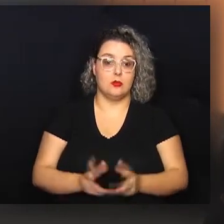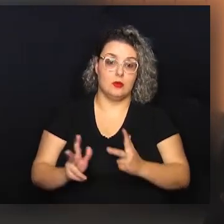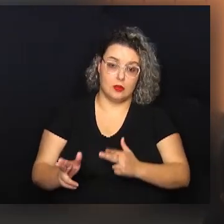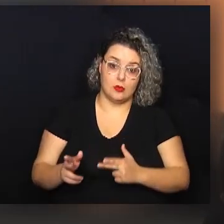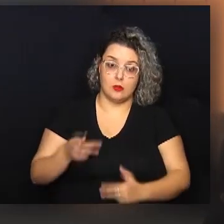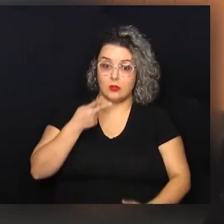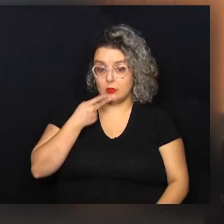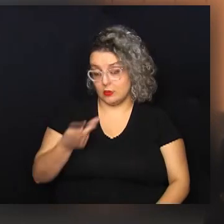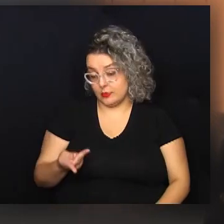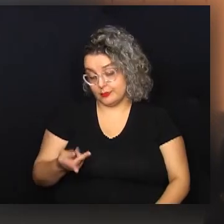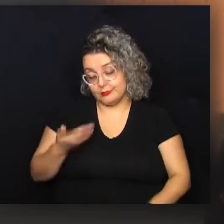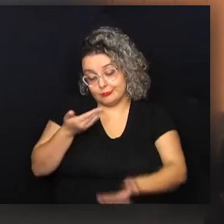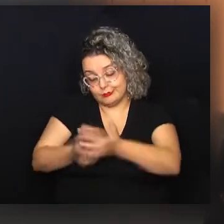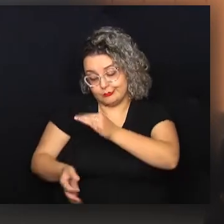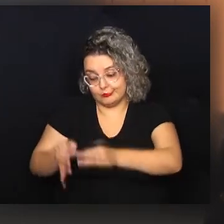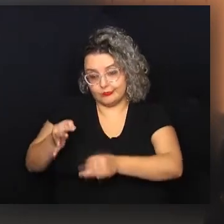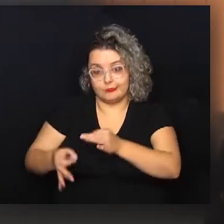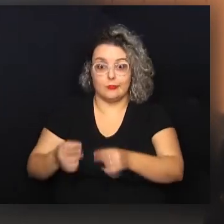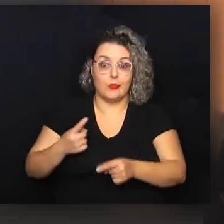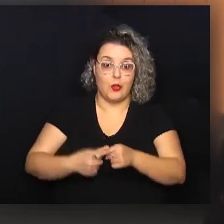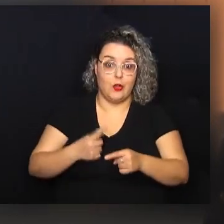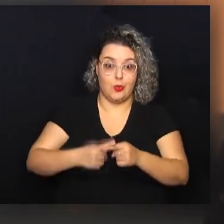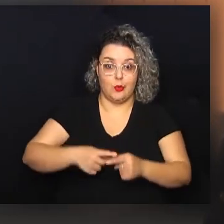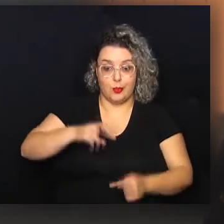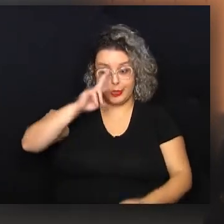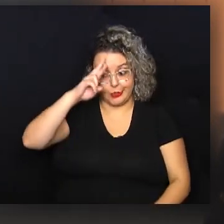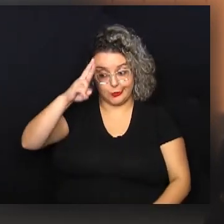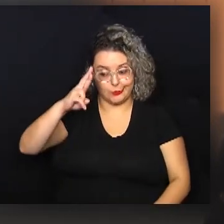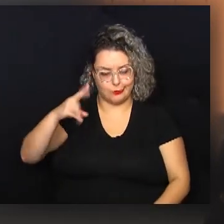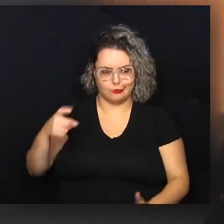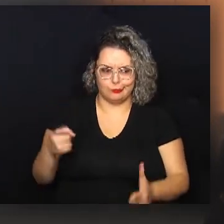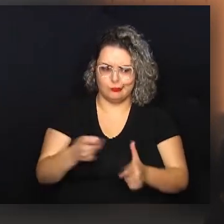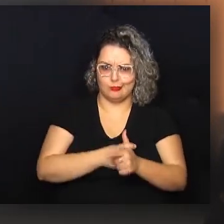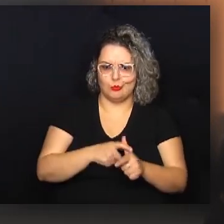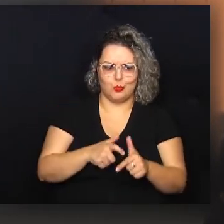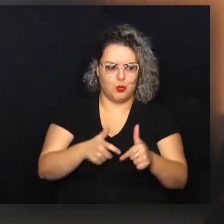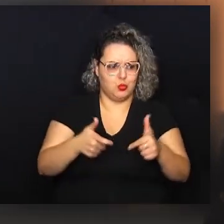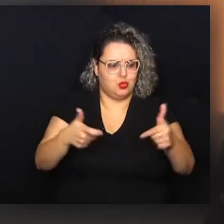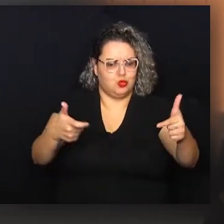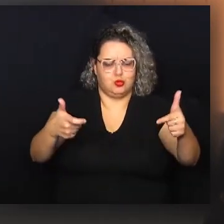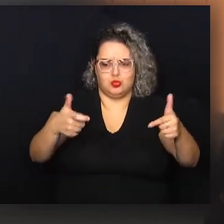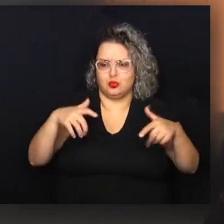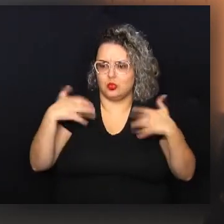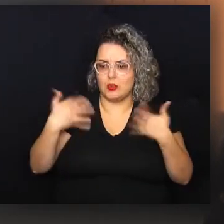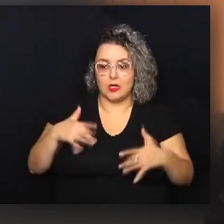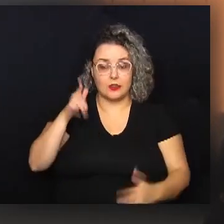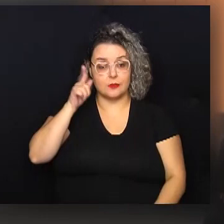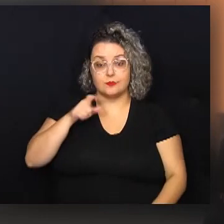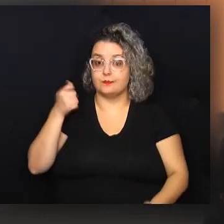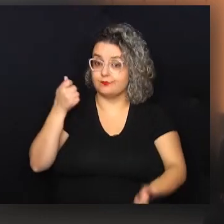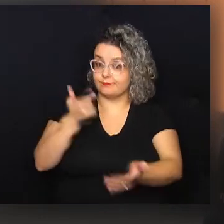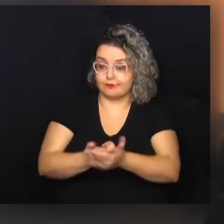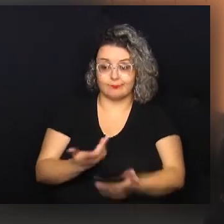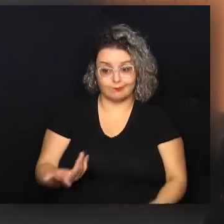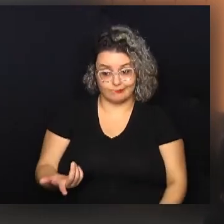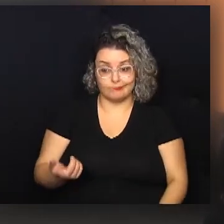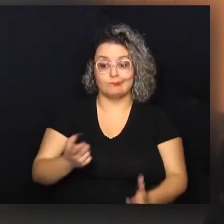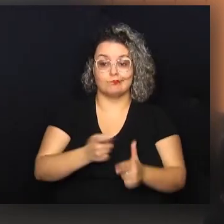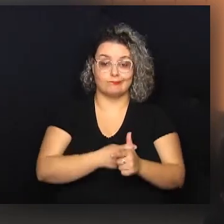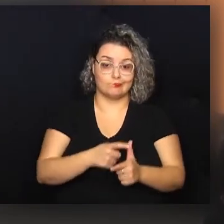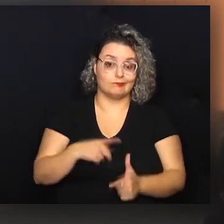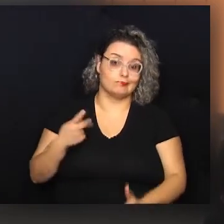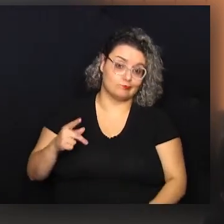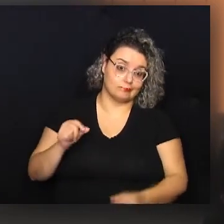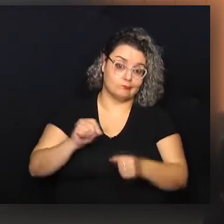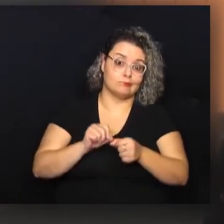Como diz o ditado, perdemos para a justiça, porque o patrão deixou uma dívida monstruosa, que não conseguimos pagar a